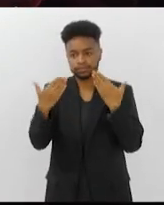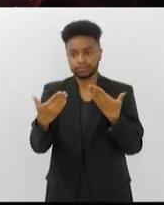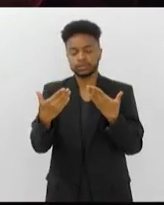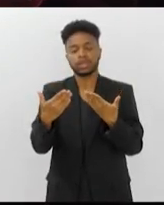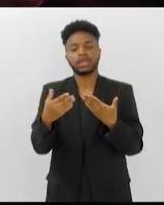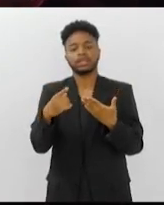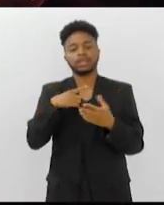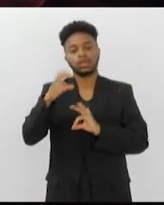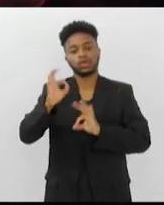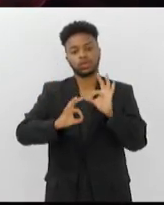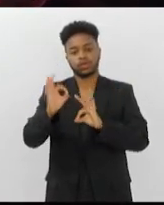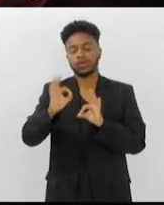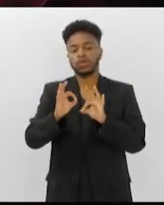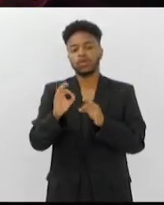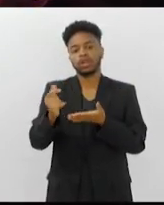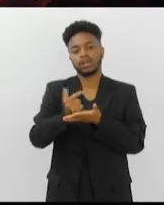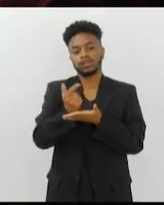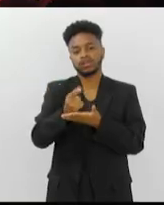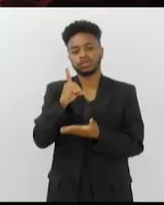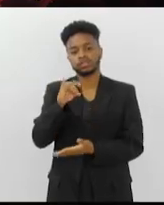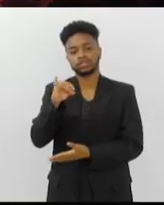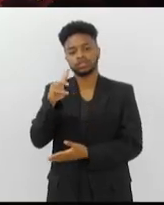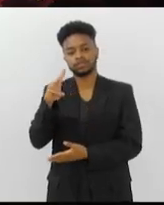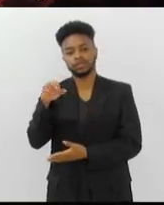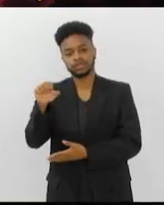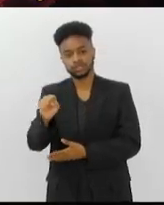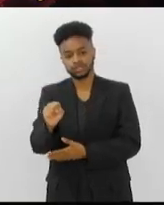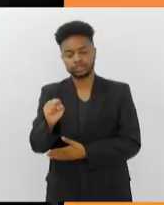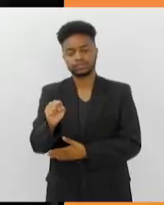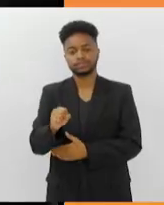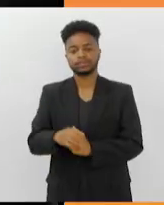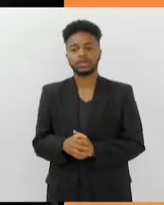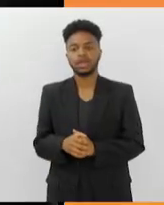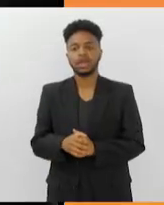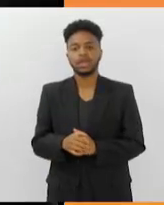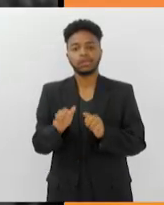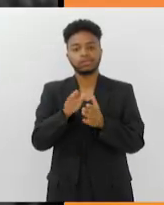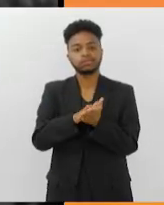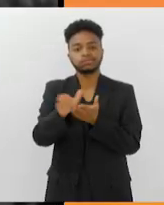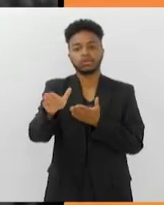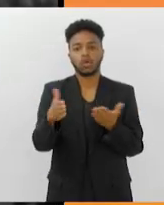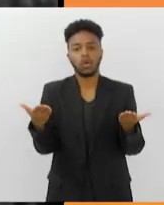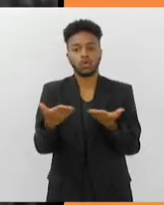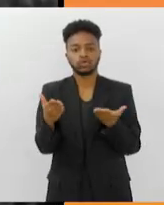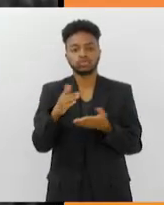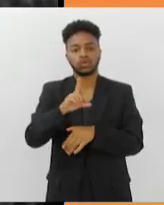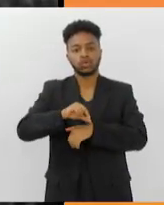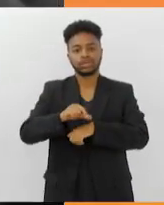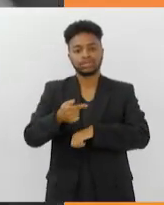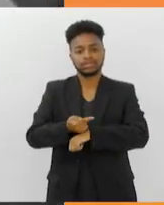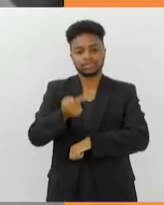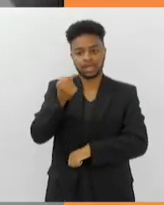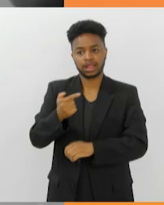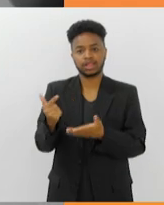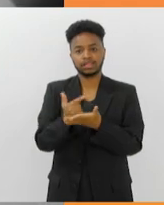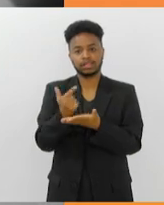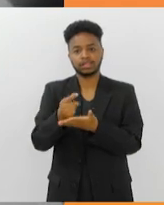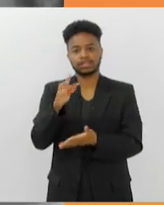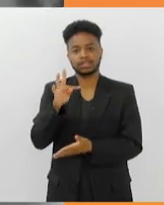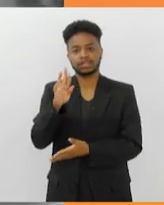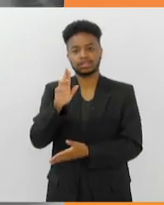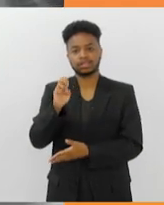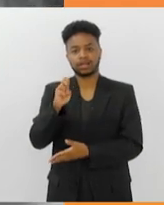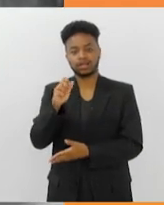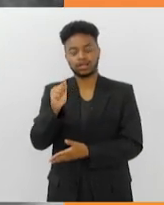organizou o livro Divas, As Musas da Era do Ouro de Hollywood, que vai ser lançado hoje às 7 da noite na livraria da Travessa, no